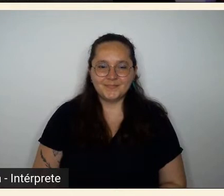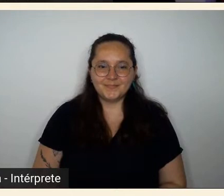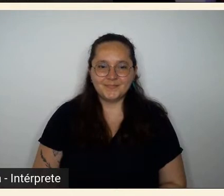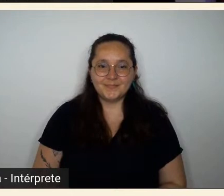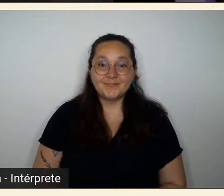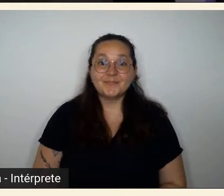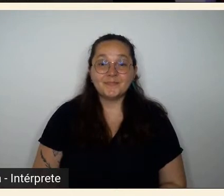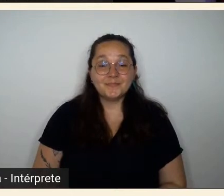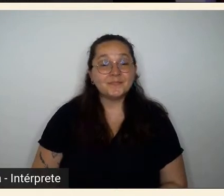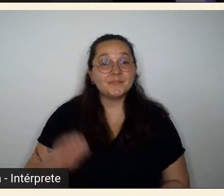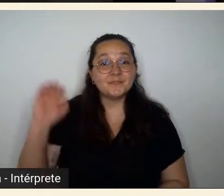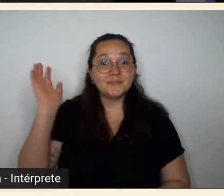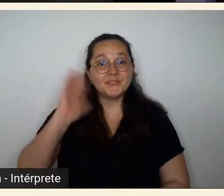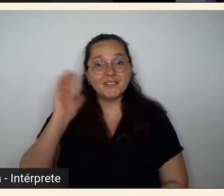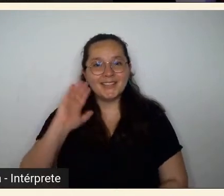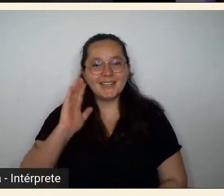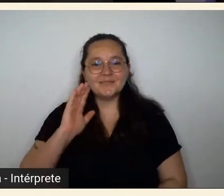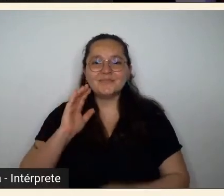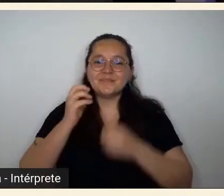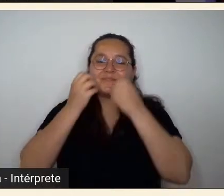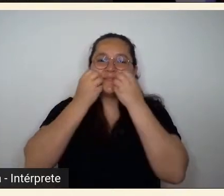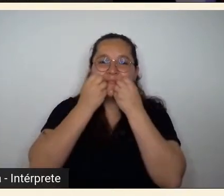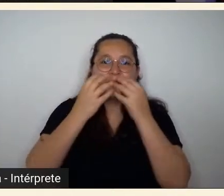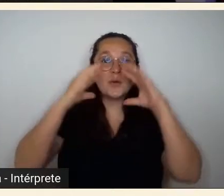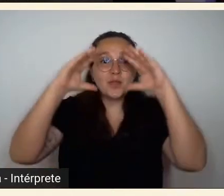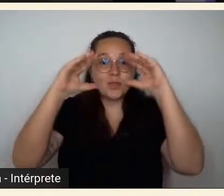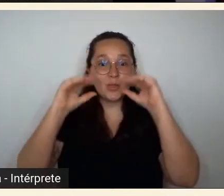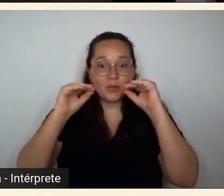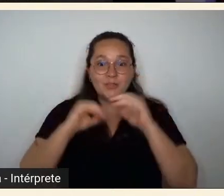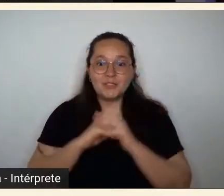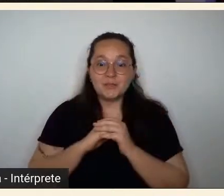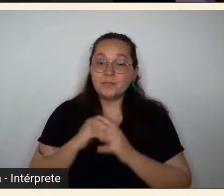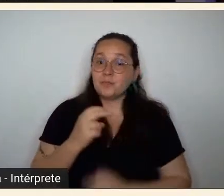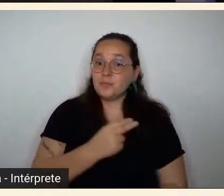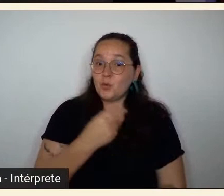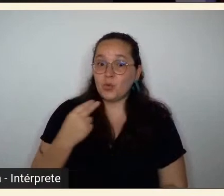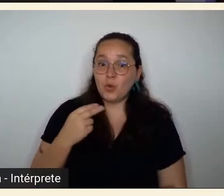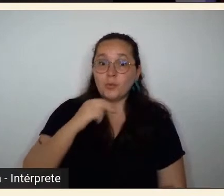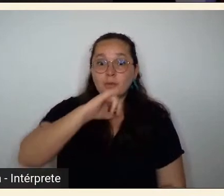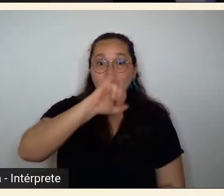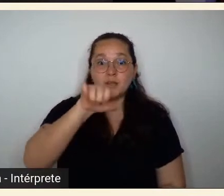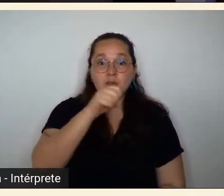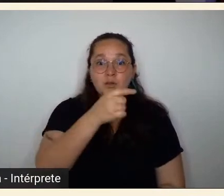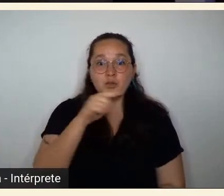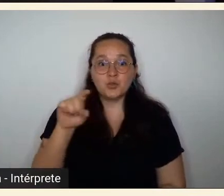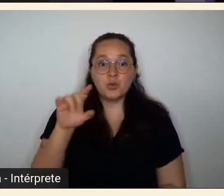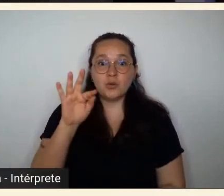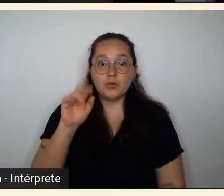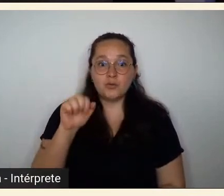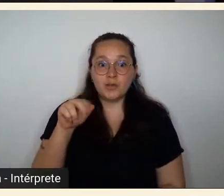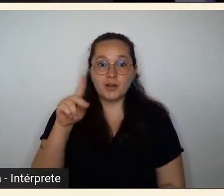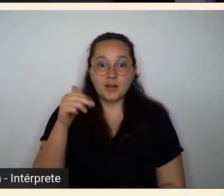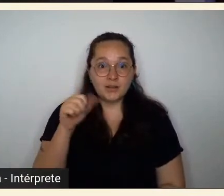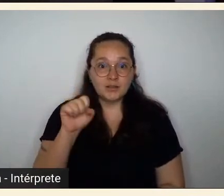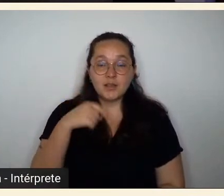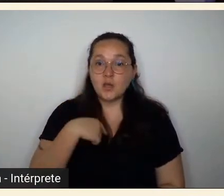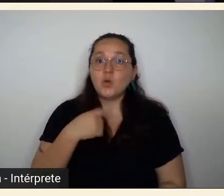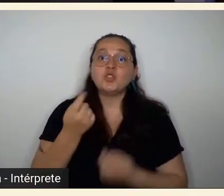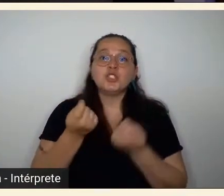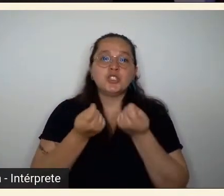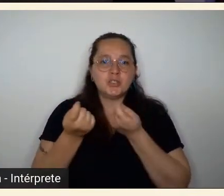Muito boa noite, o meu nome é João Fernandes, sou o diretor artístico do Instituto Moreira Salles,